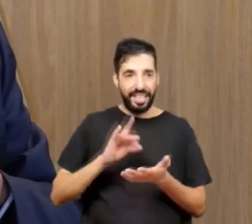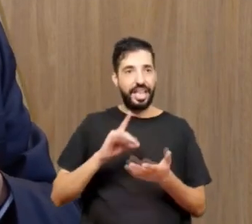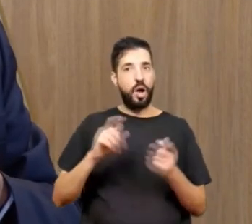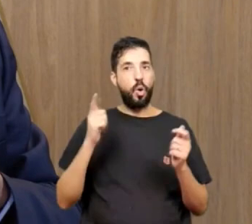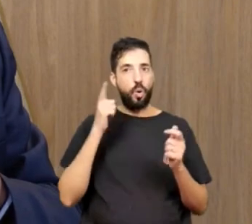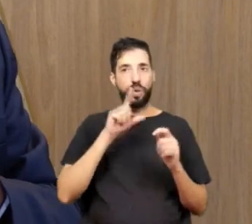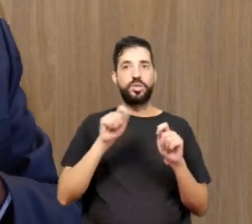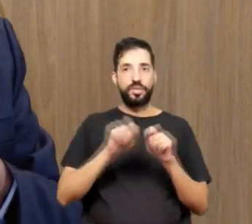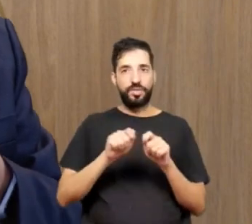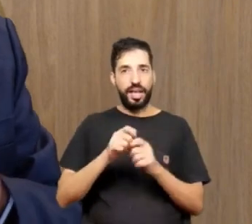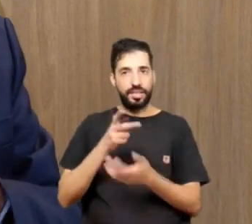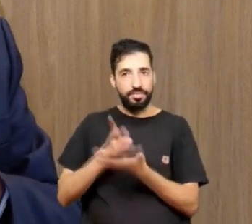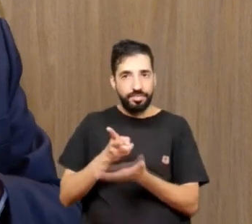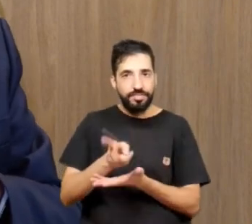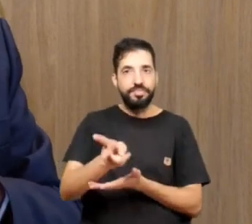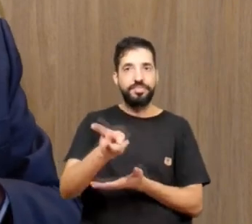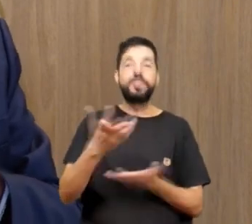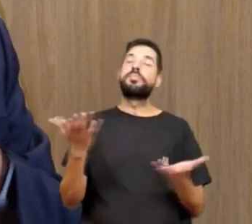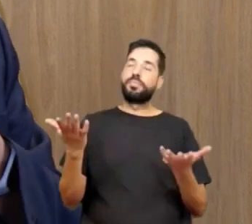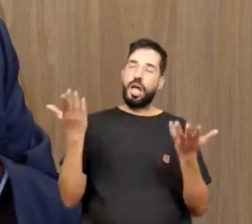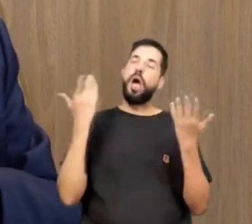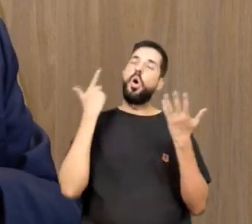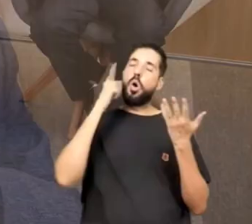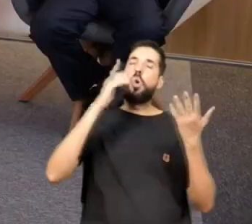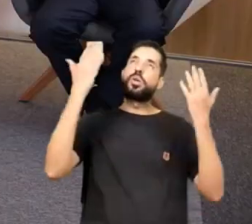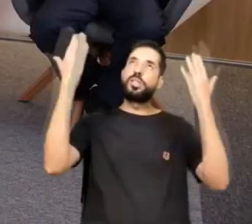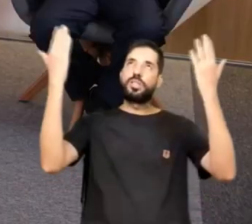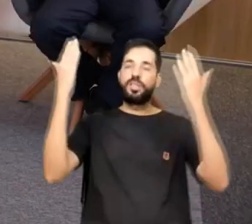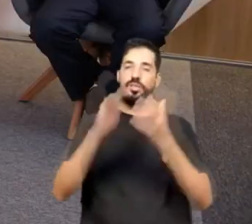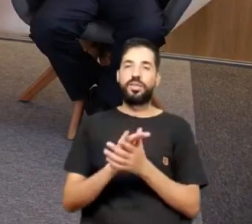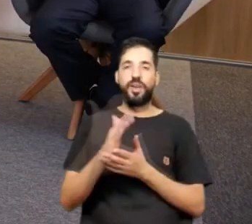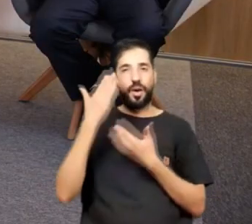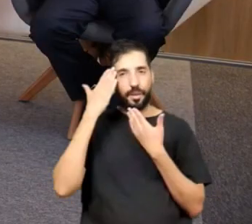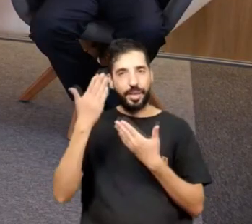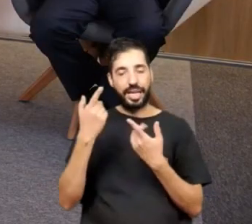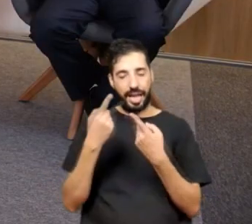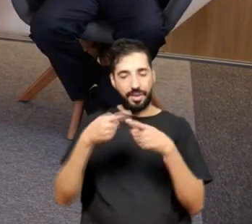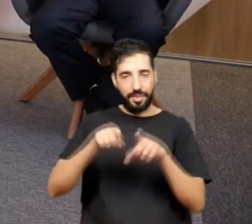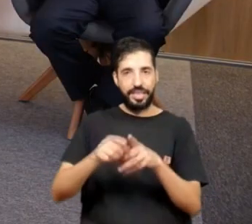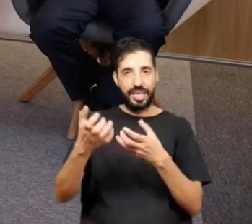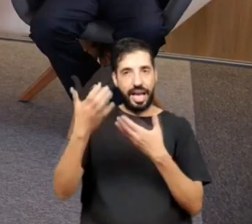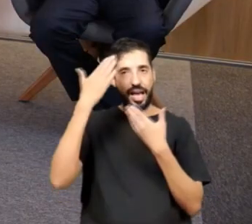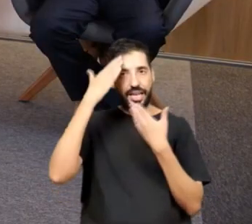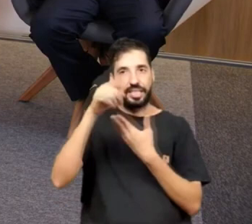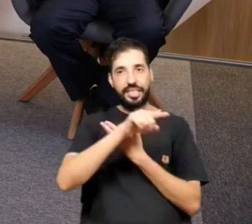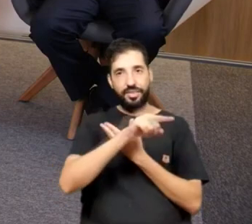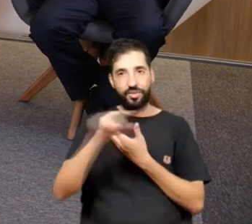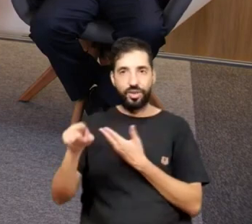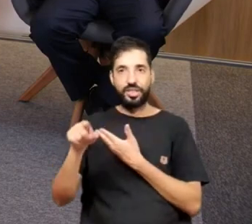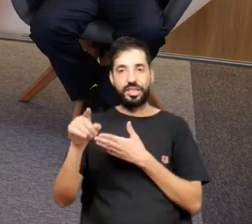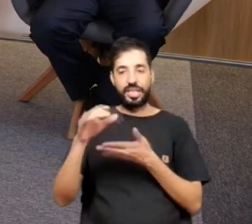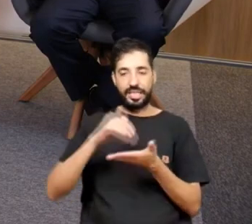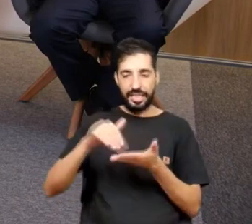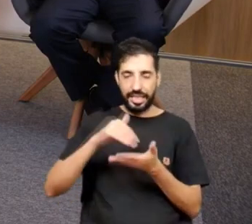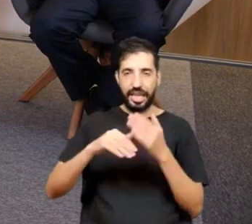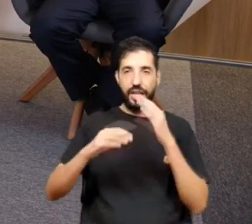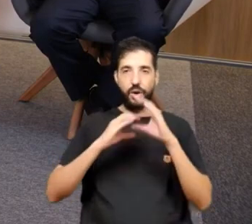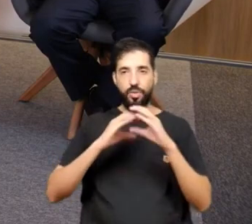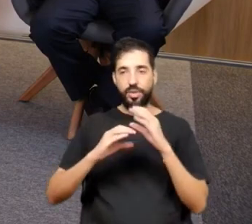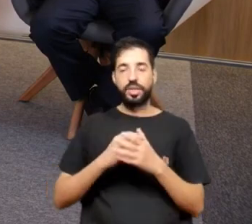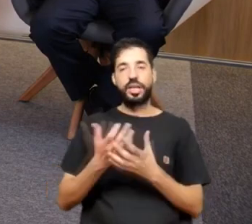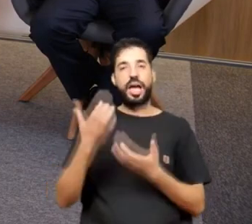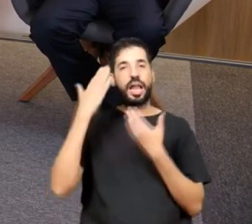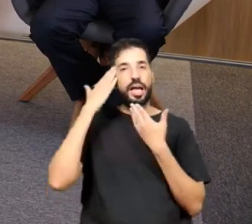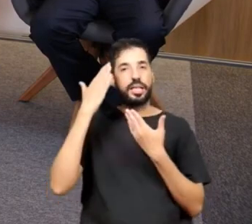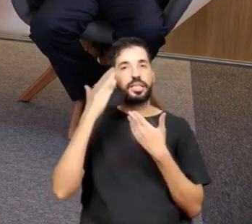a gente conseguiu. Então, obrigado pela parceria, quero agradecer a você da Secretaria de Comunicação, quero agradecer a Escola Nacional